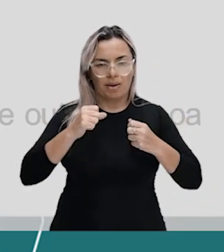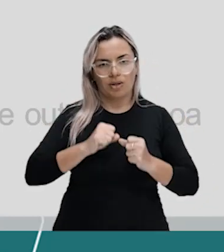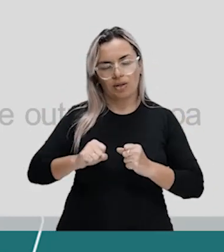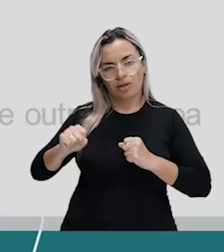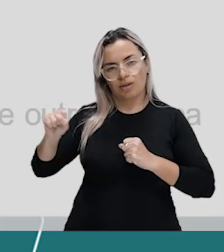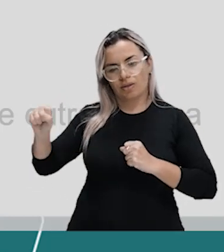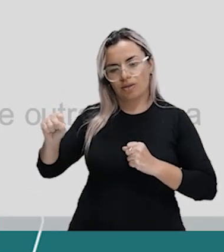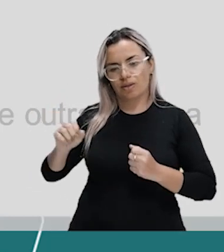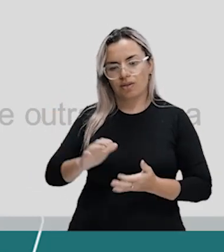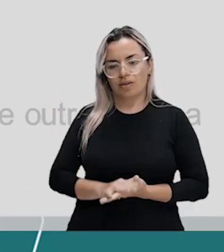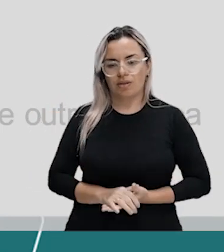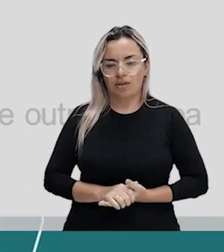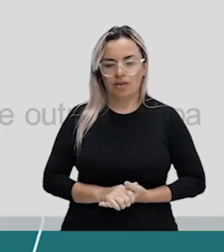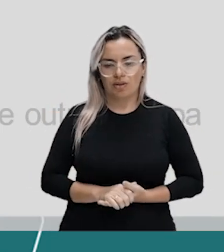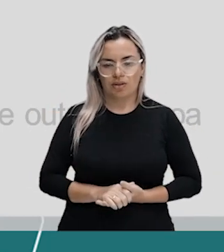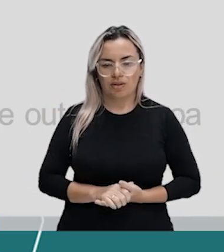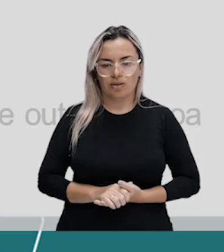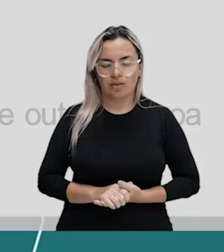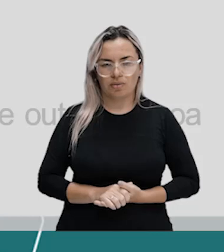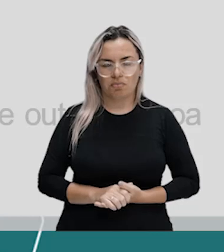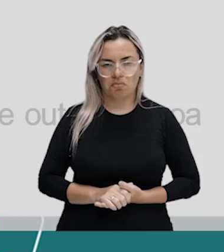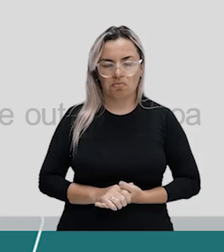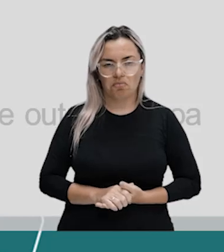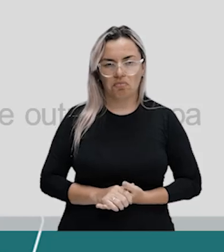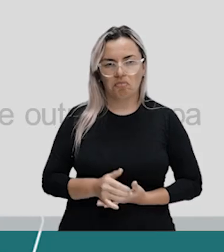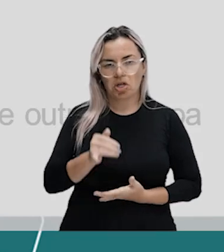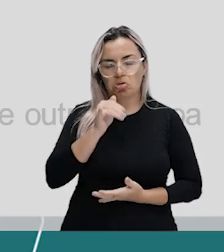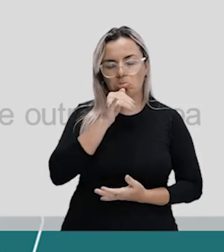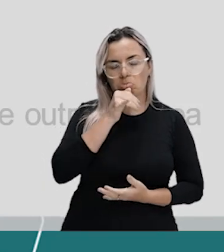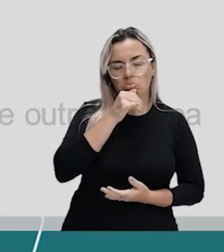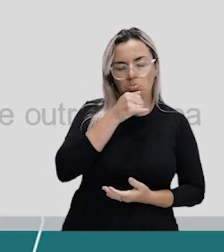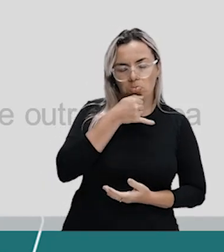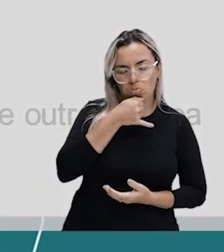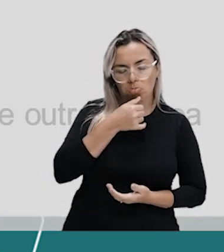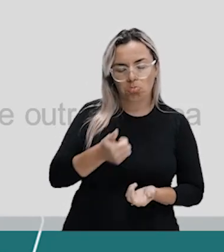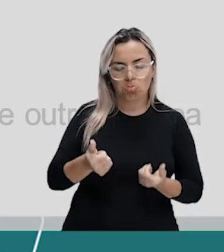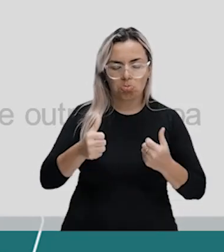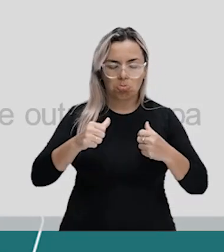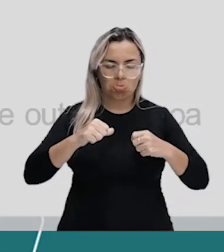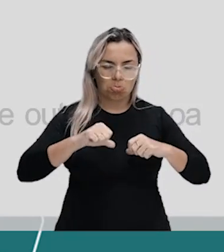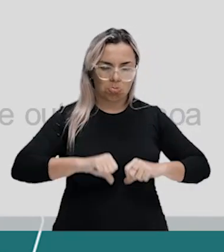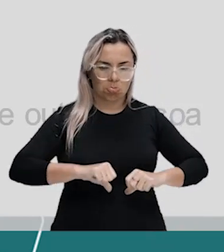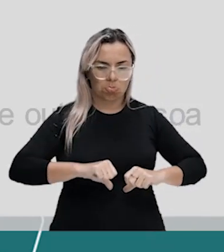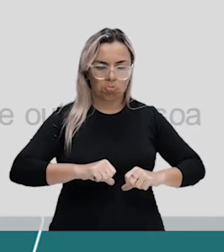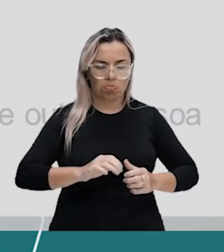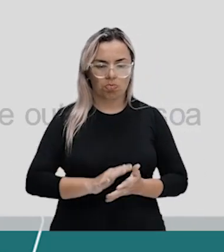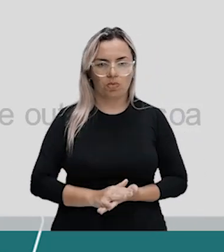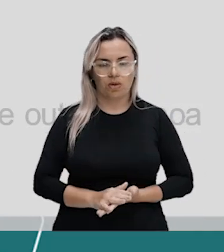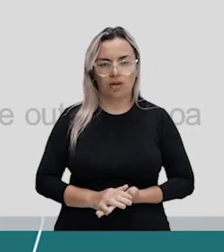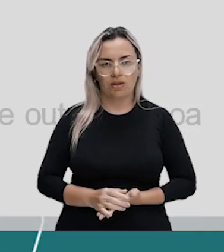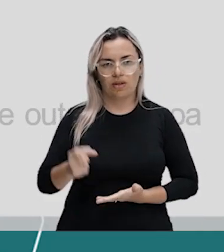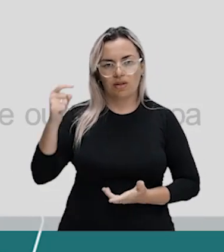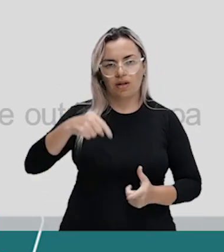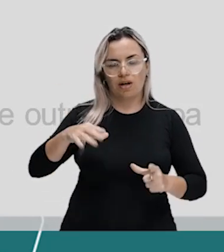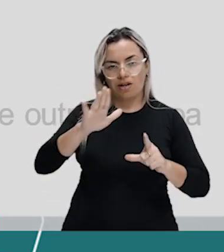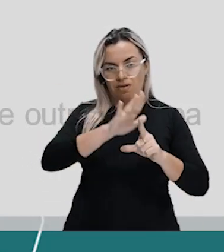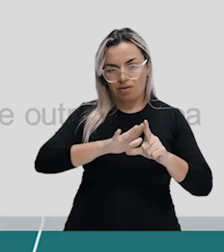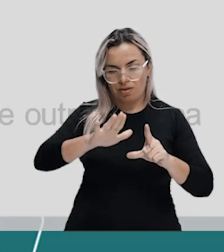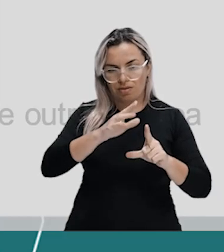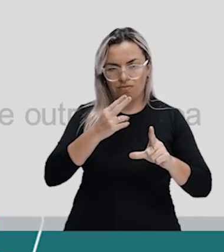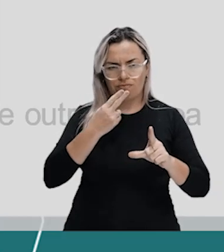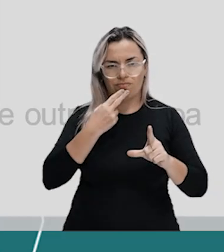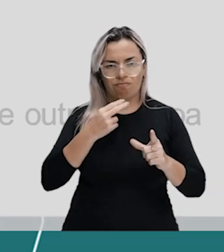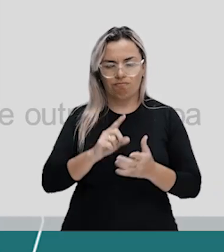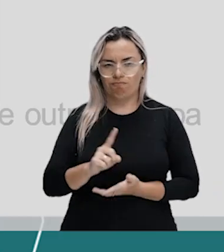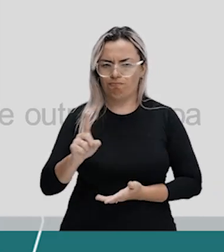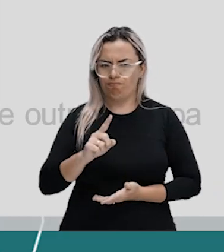né? Arrastando. Andar de capa caída. Ele está desmotivado. Tristão. E é aqui na plataforma. Ninguém anda de capa caída.